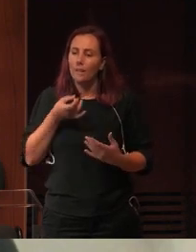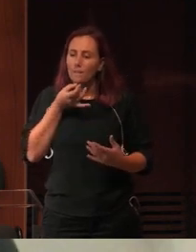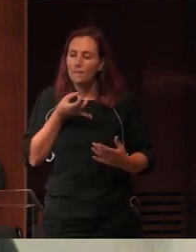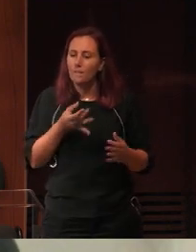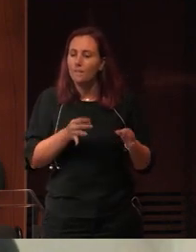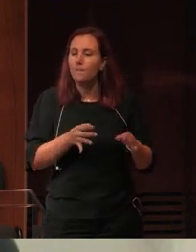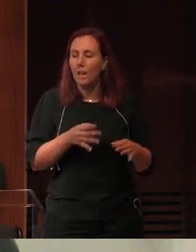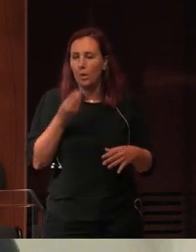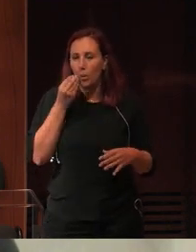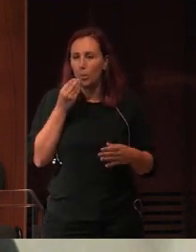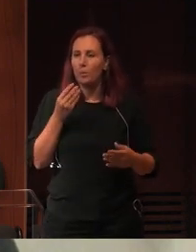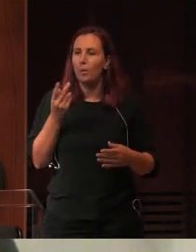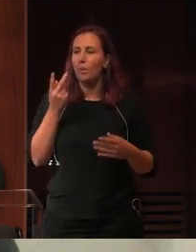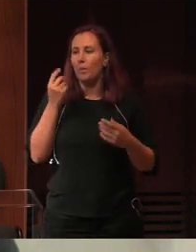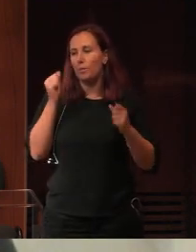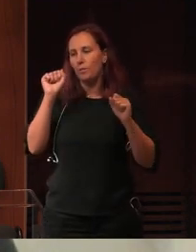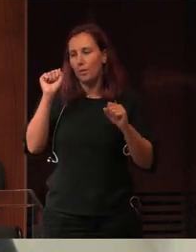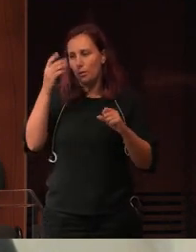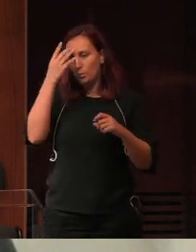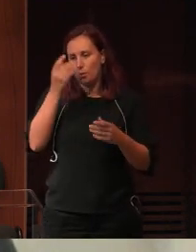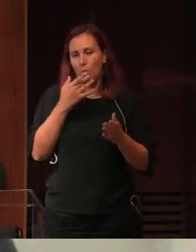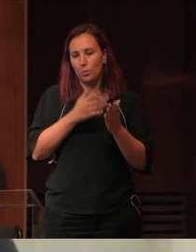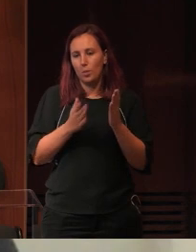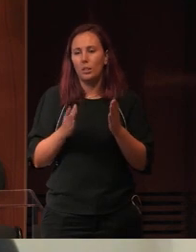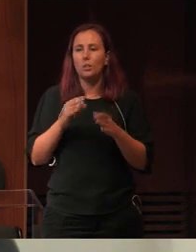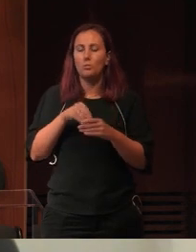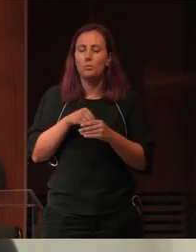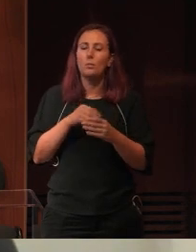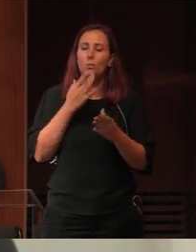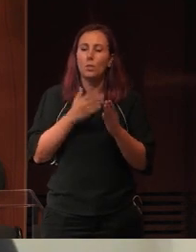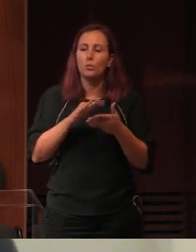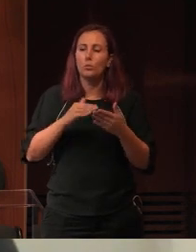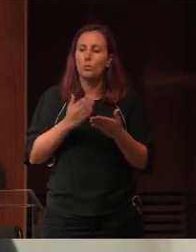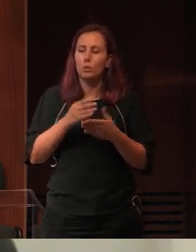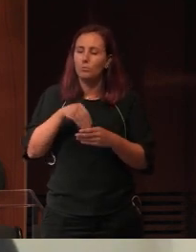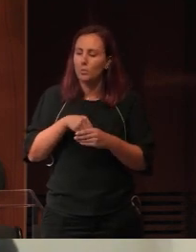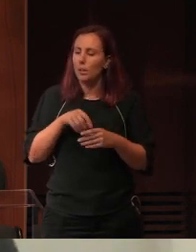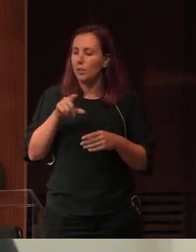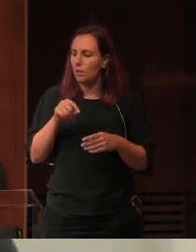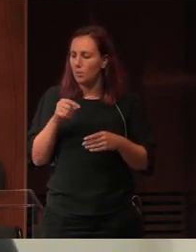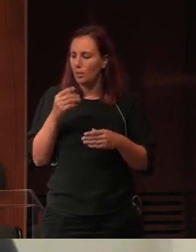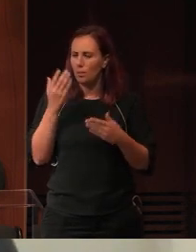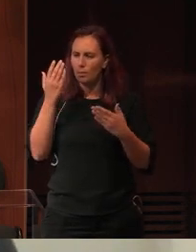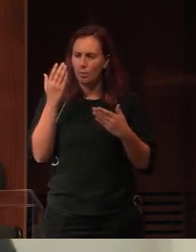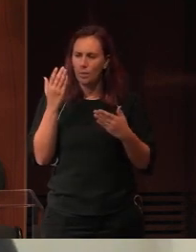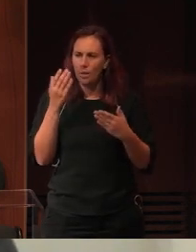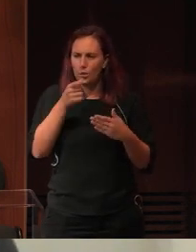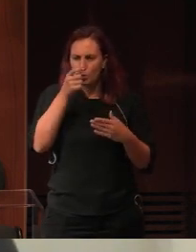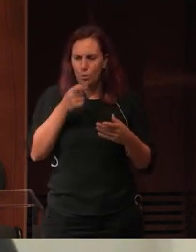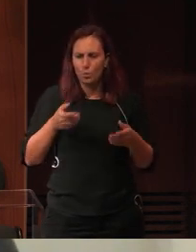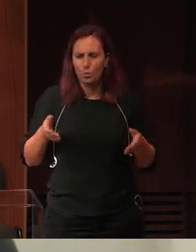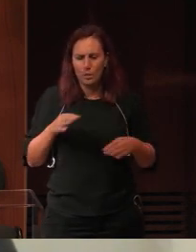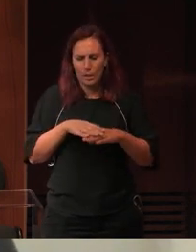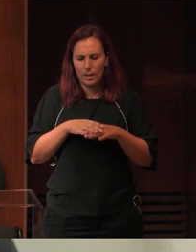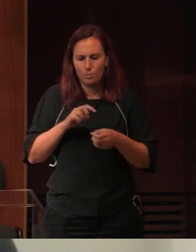dizendo viva as professores bibliotecários, viva as bibliotecas escolares, viva as andorinhas que fomentam esta rede.